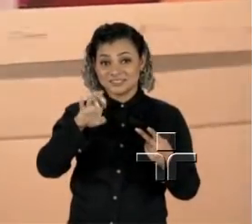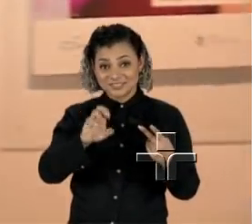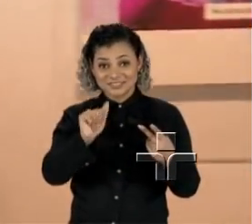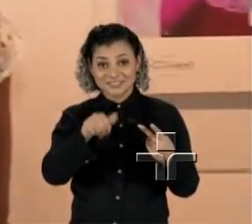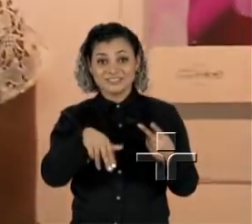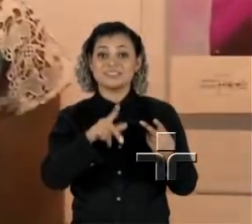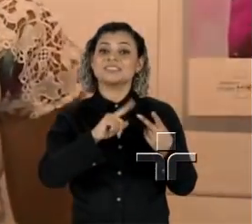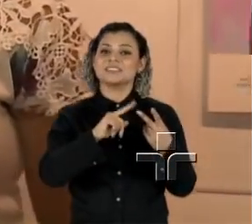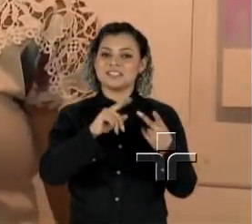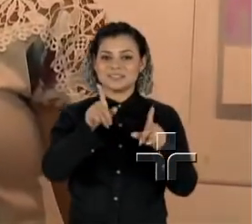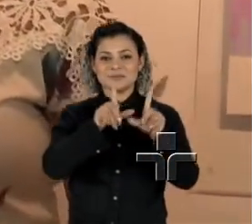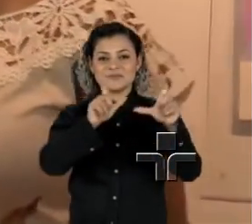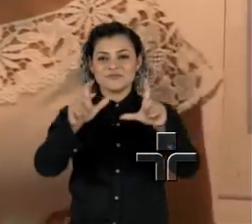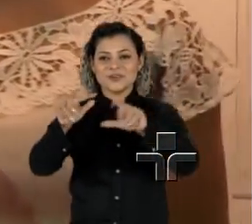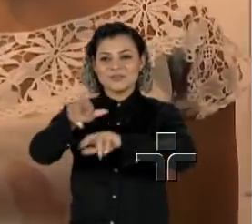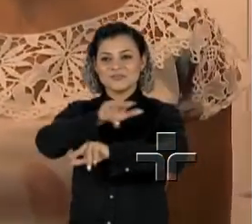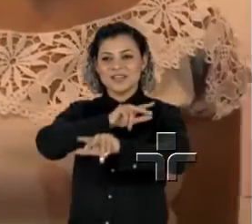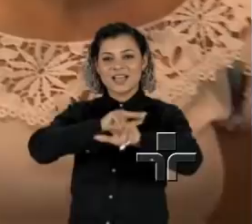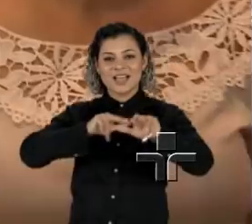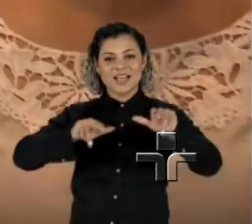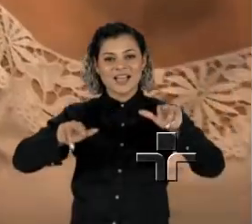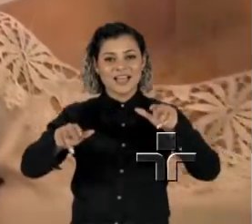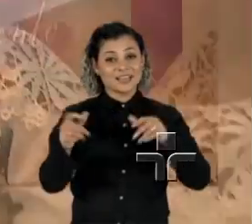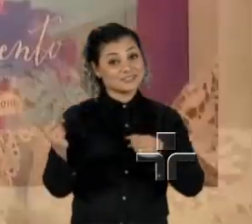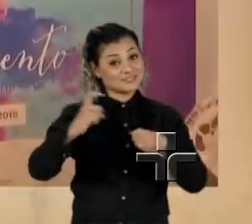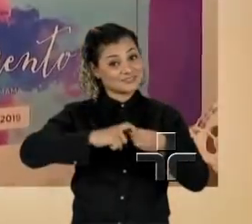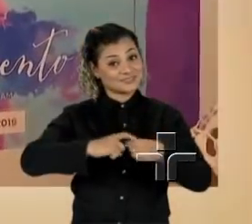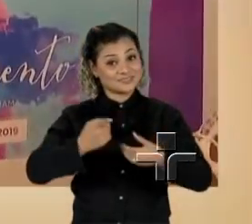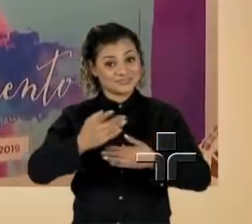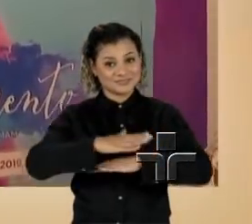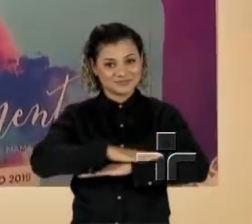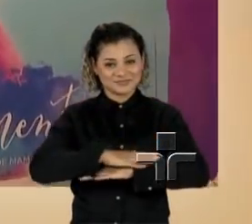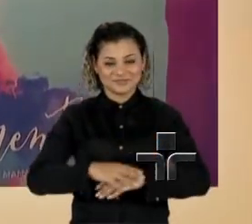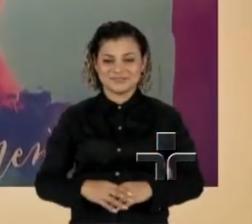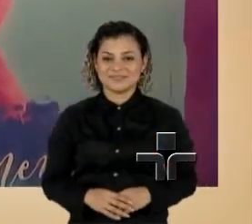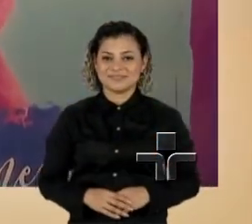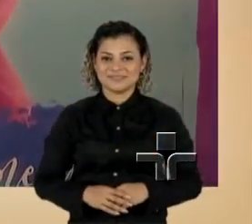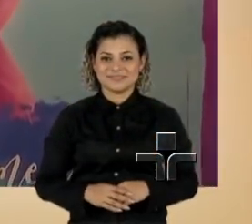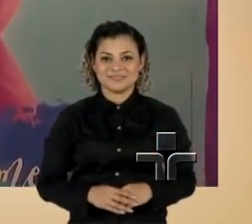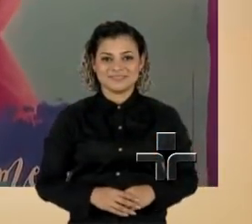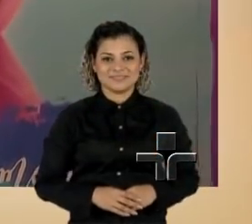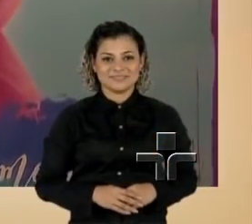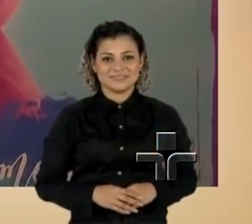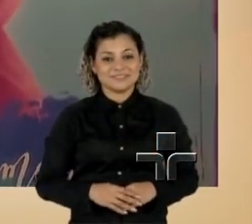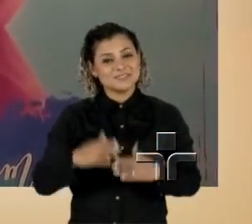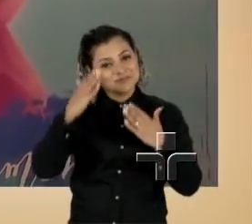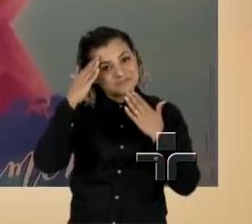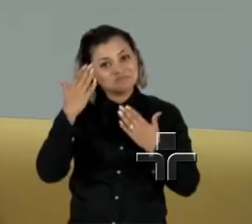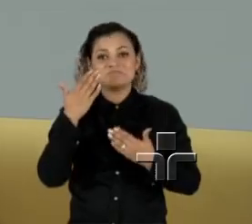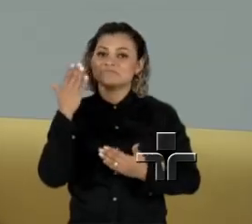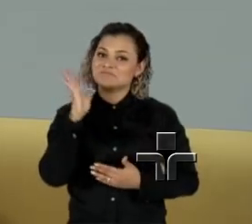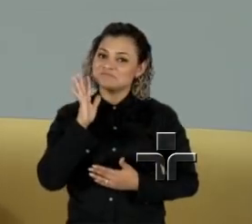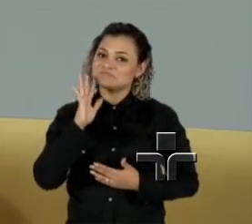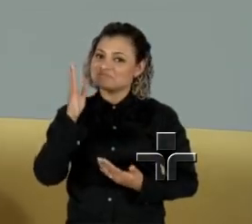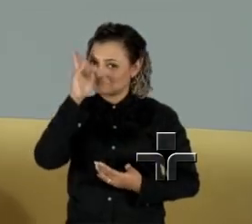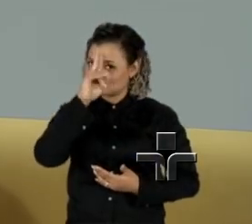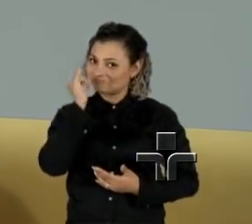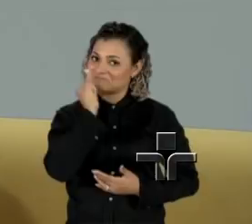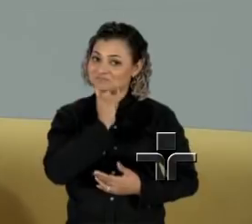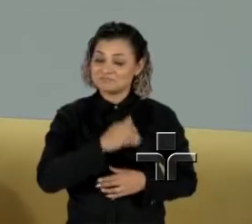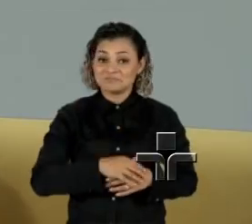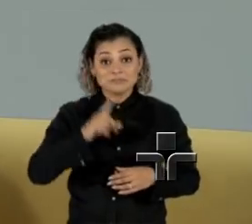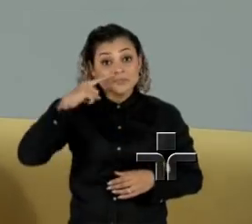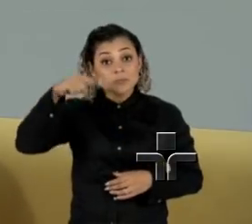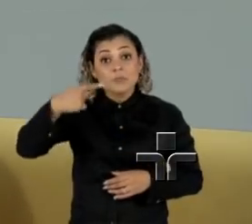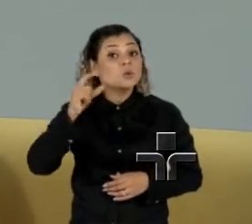aqui, fotos subaquáticas, muito legal. Voltamos aos estúdios, Aldo e Joyce. Valeu, Cadu, obrigado pelas histórias. E daqui a